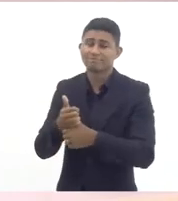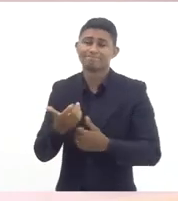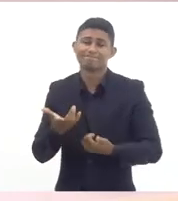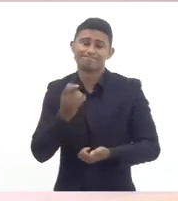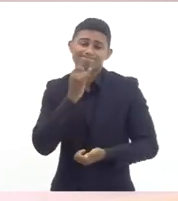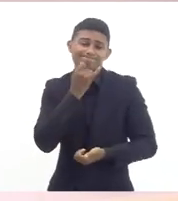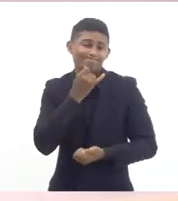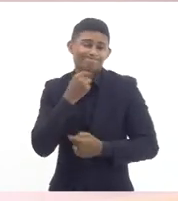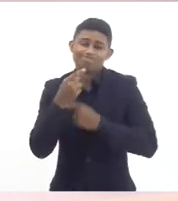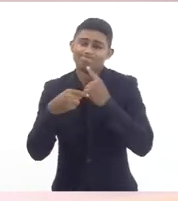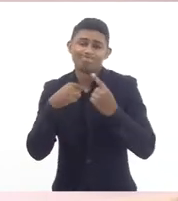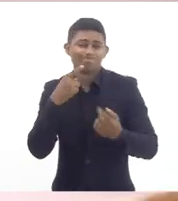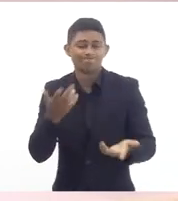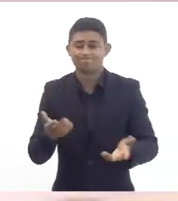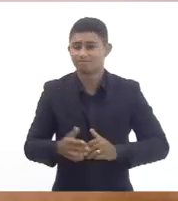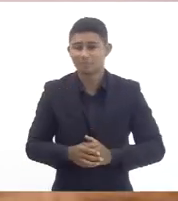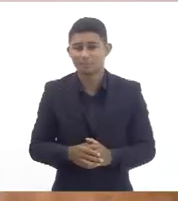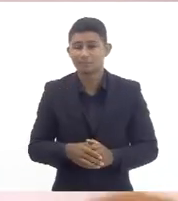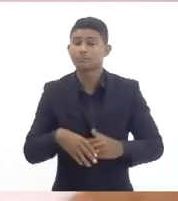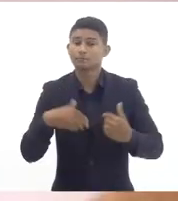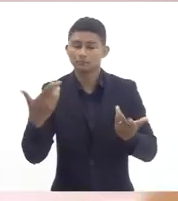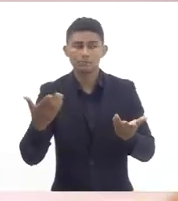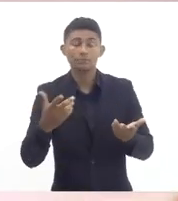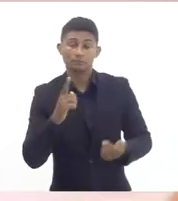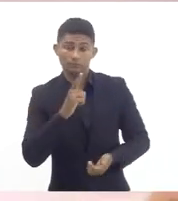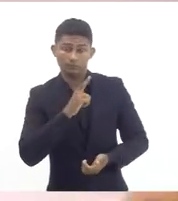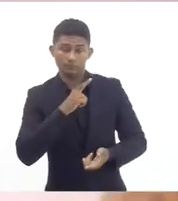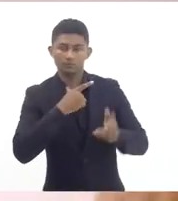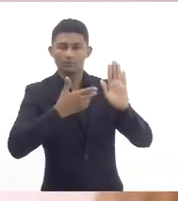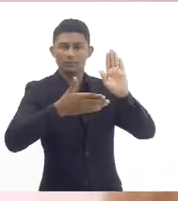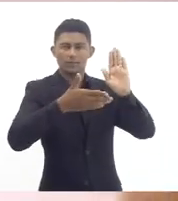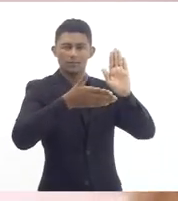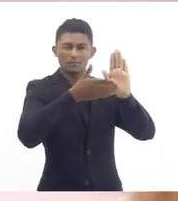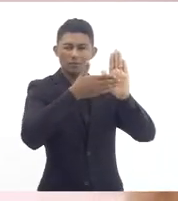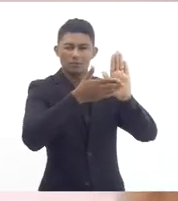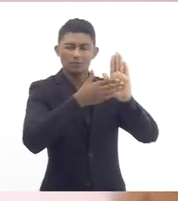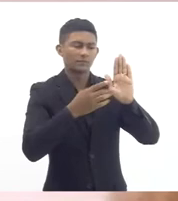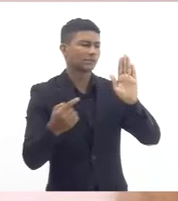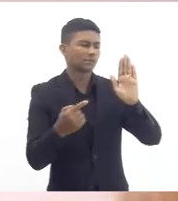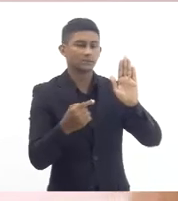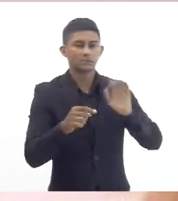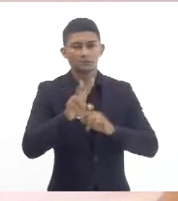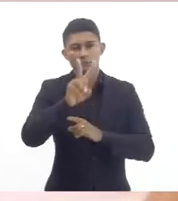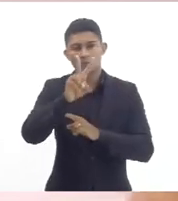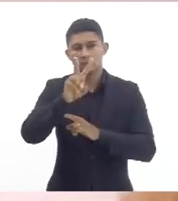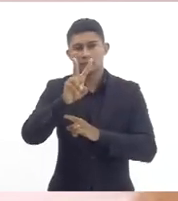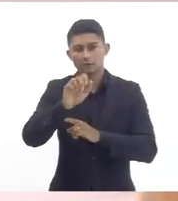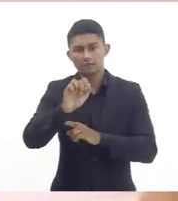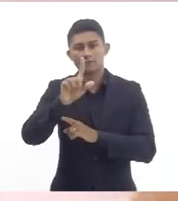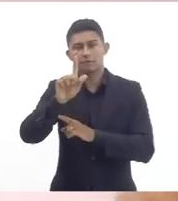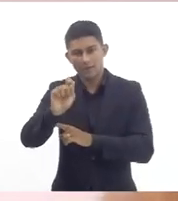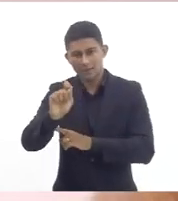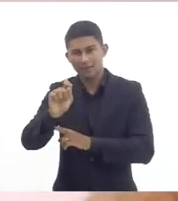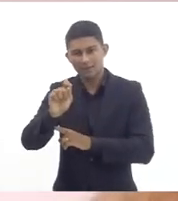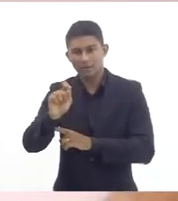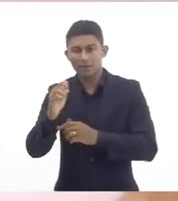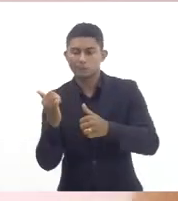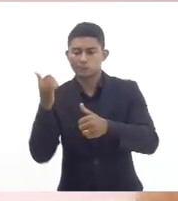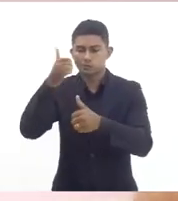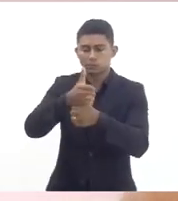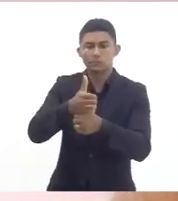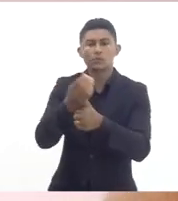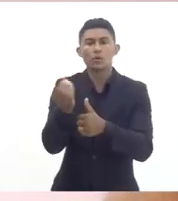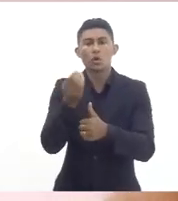essa proposta de se complementar essas vagas com o GLP mas no caso